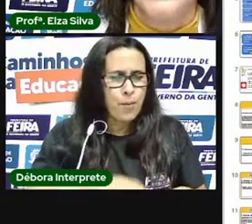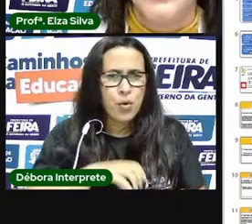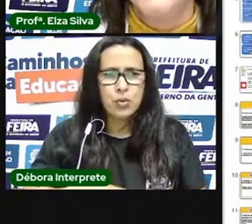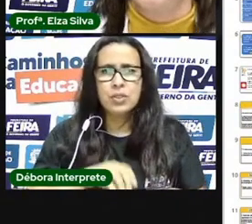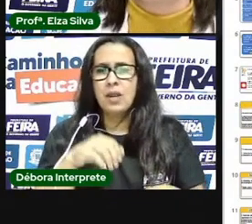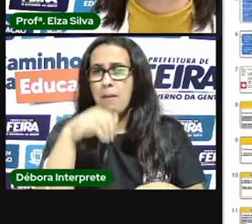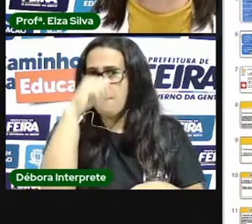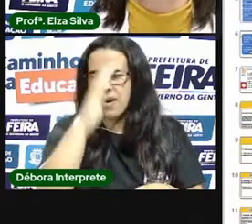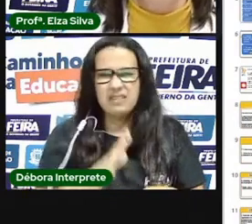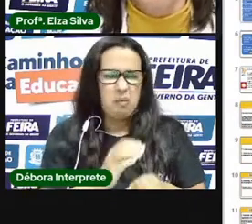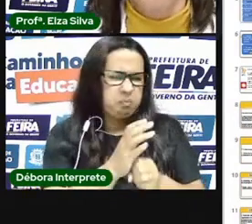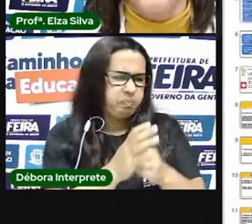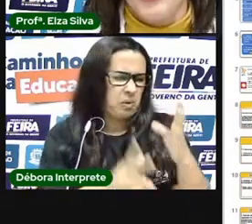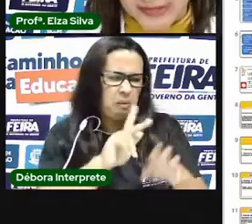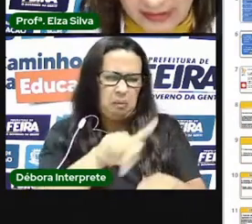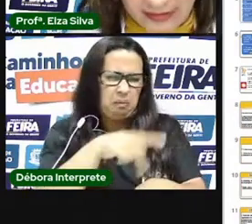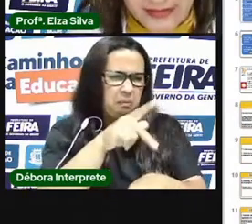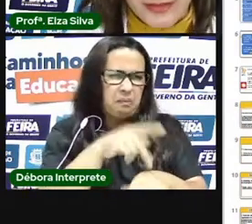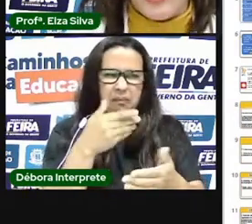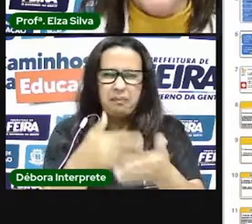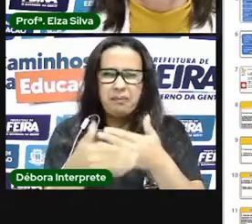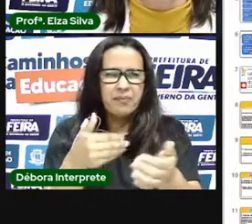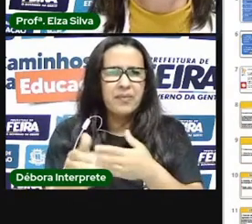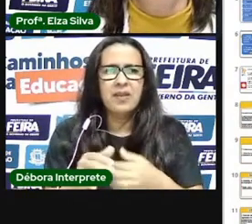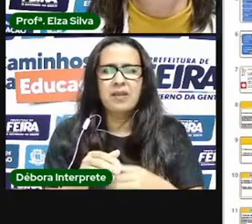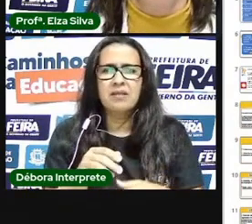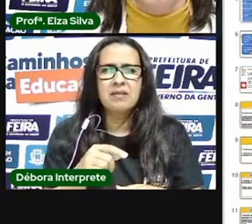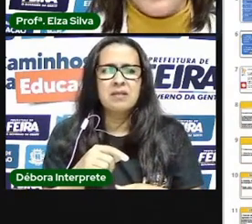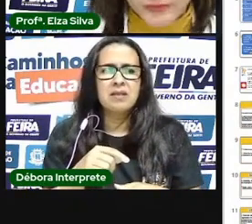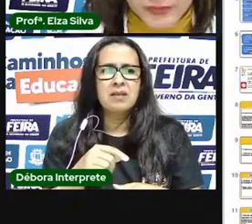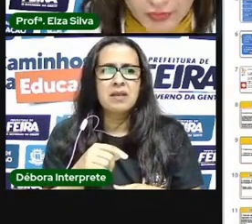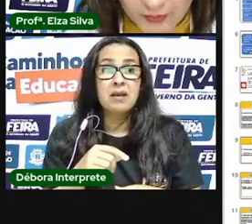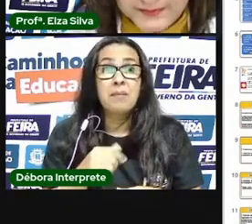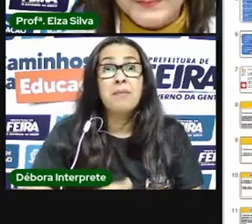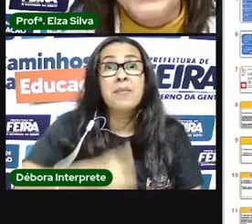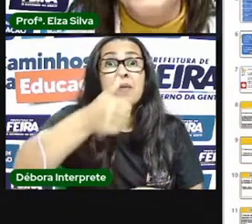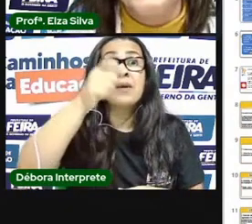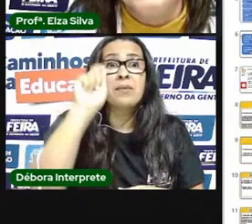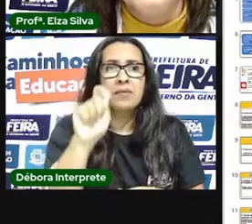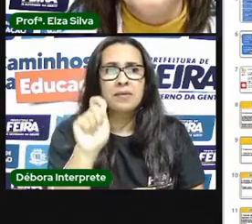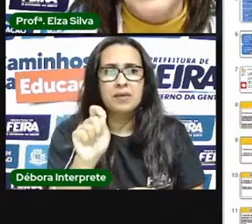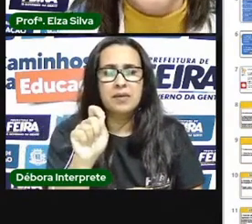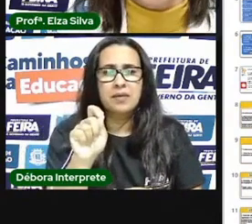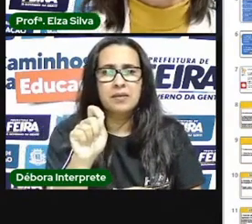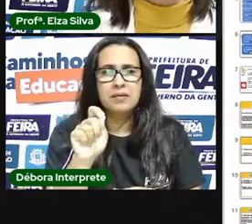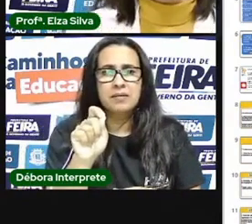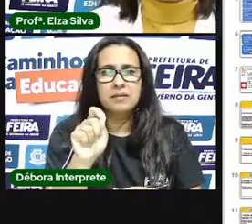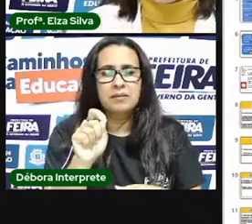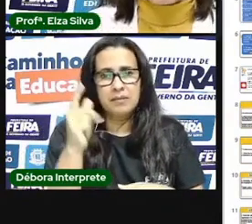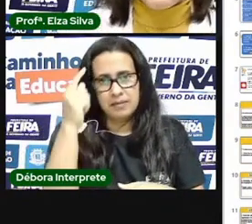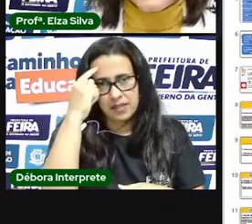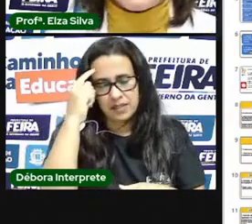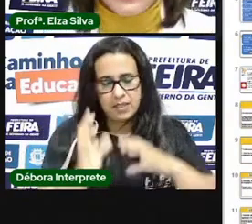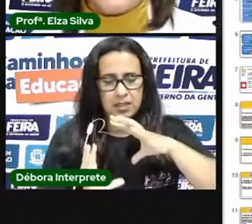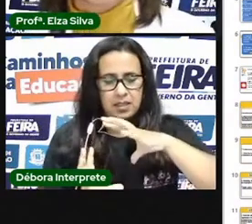brasileiros. Não importa, porque o mundo é um só. E, gente,